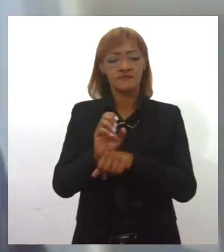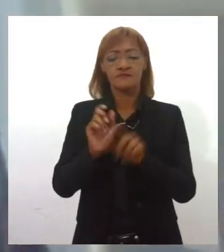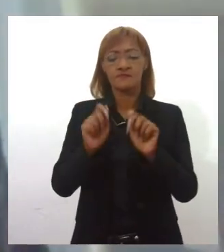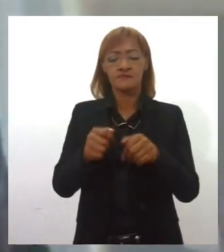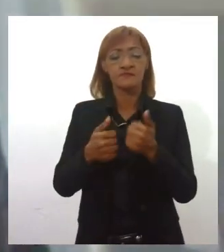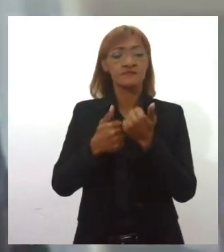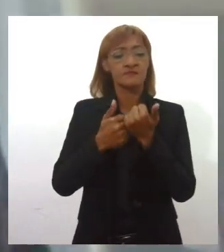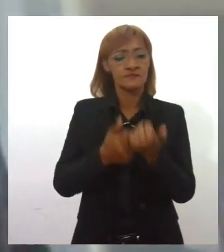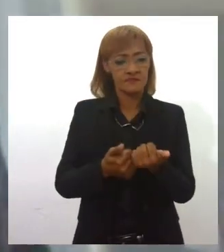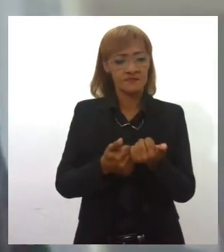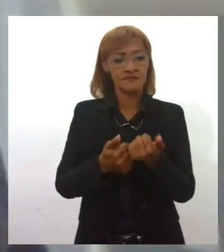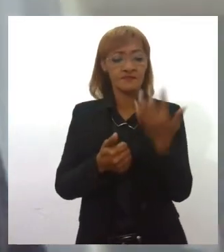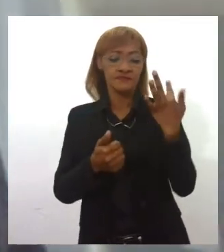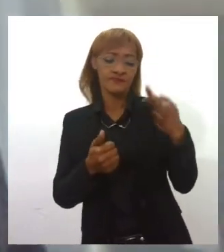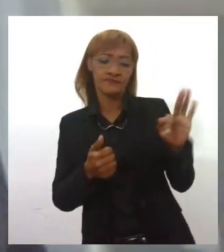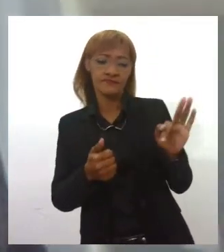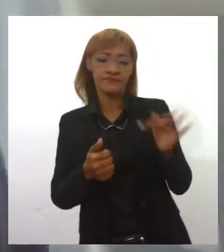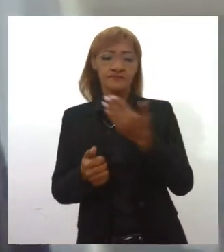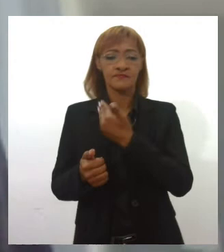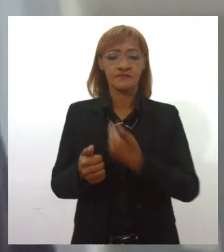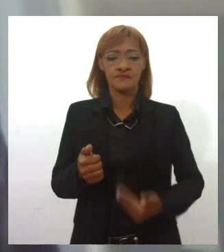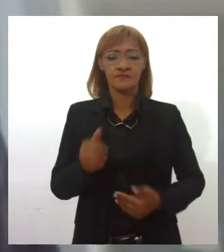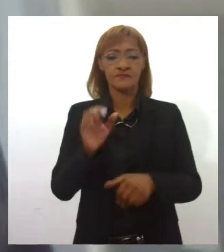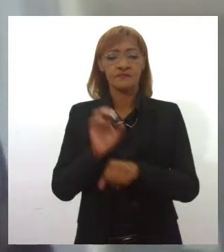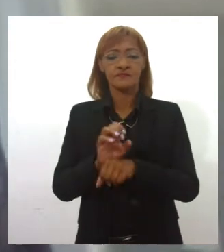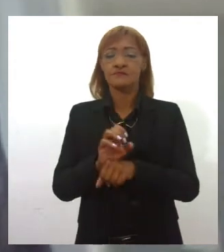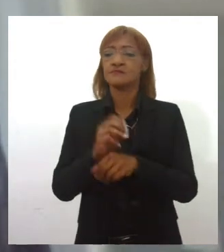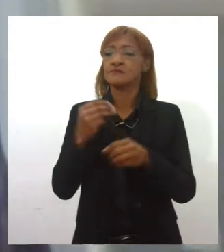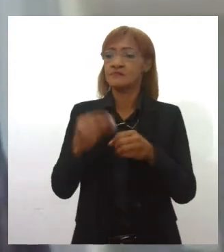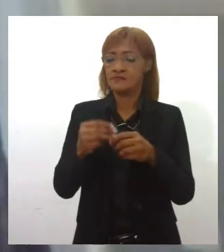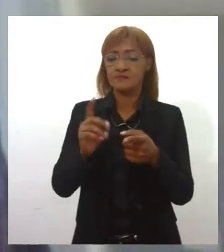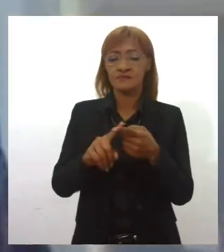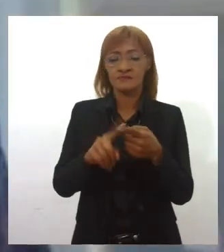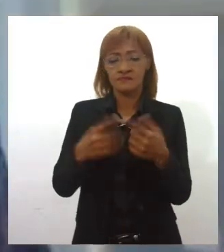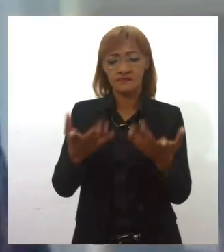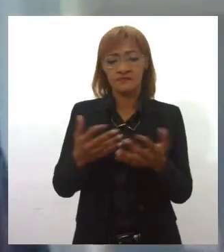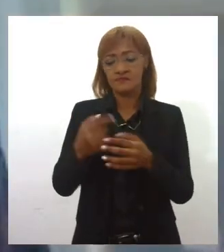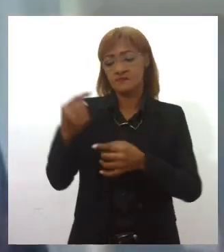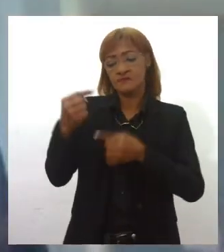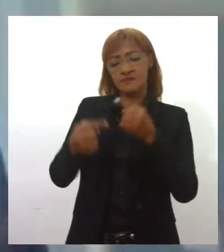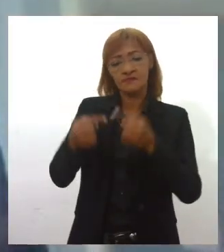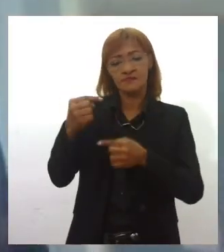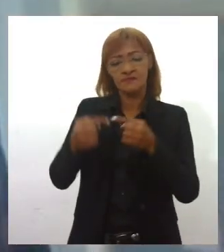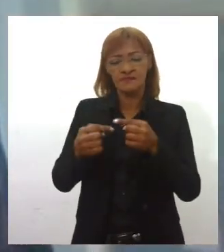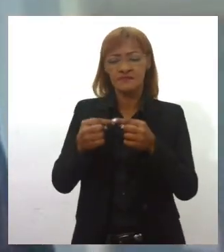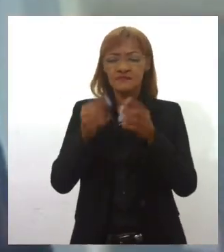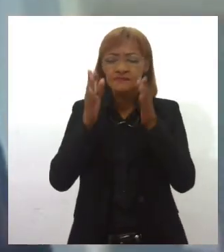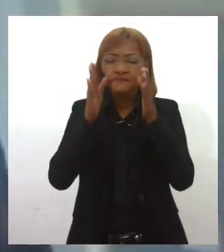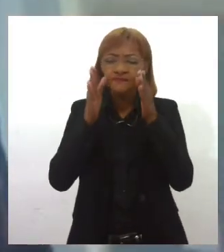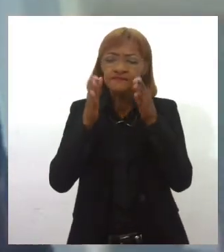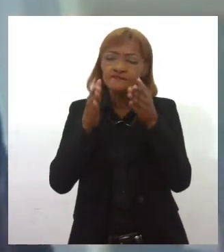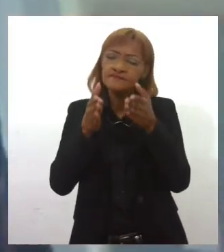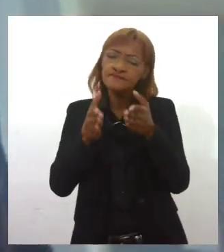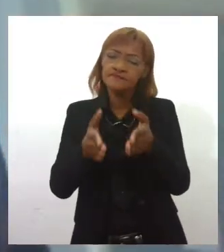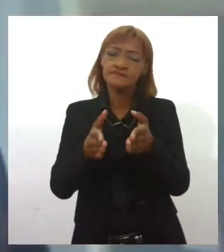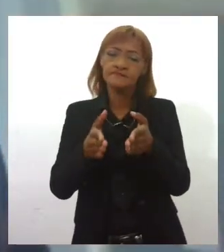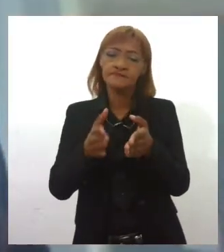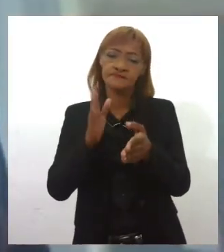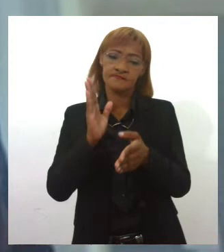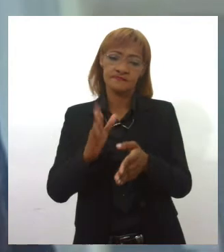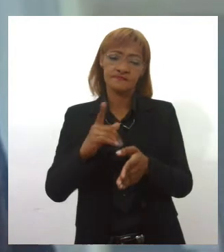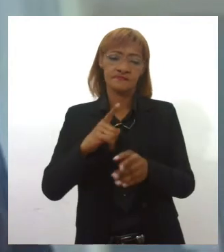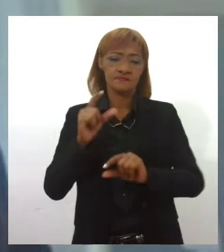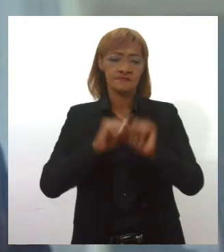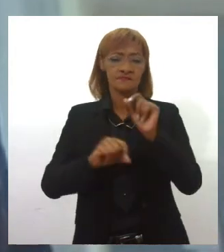pelo governo federal, pelos governos estaduais e governos municipais. E esse é o diálogo que o Fórum faz. O Fórum tem uma política voltada para essa